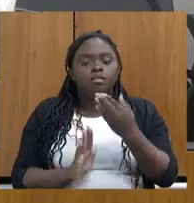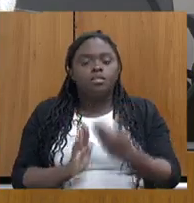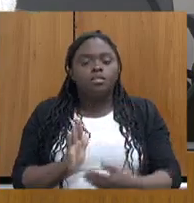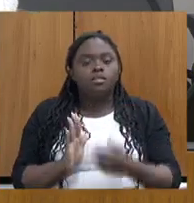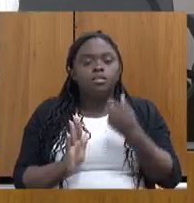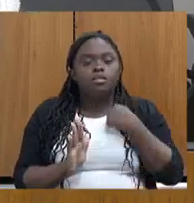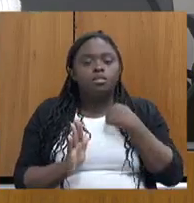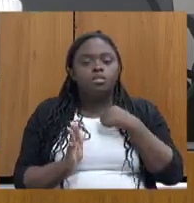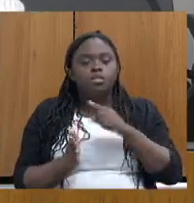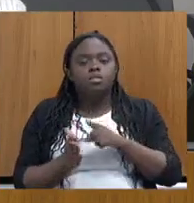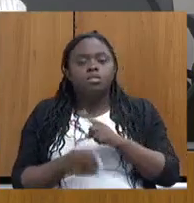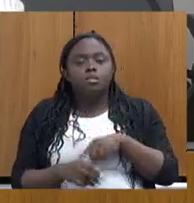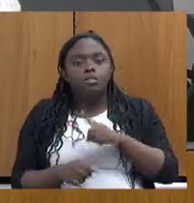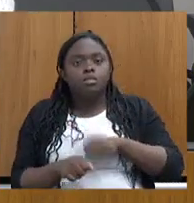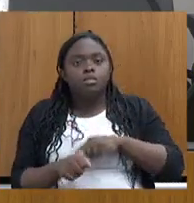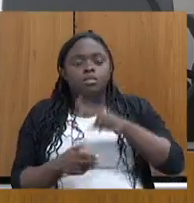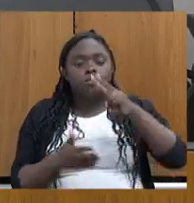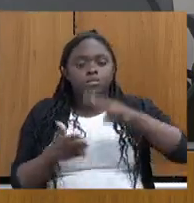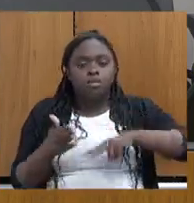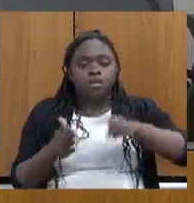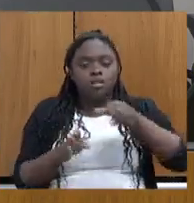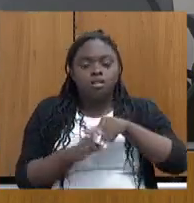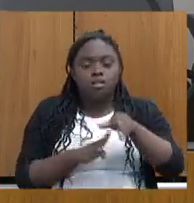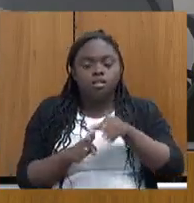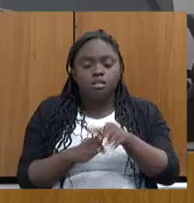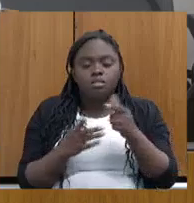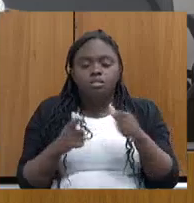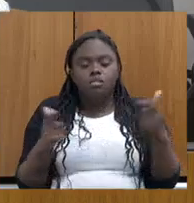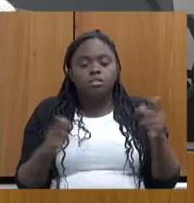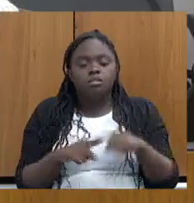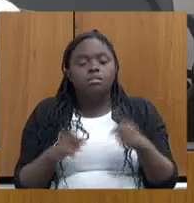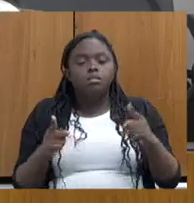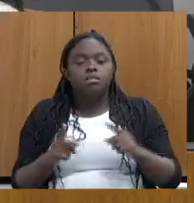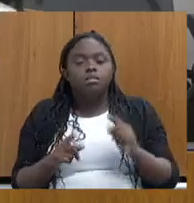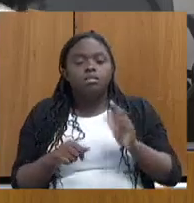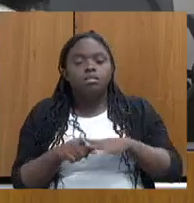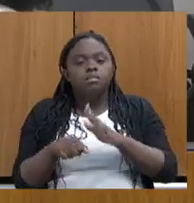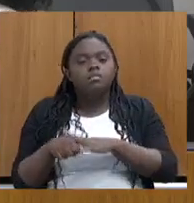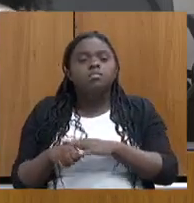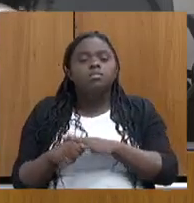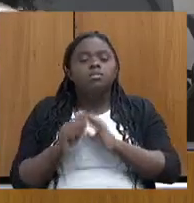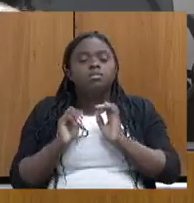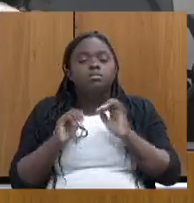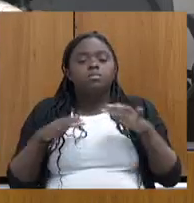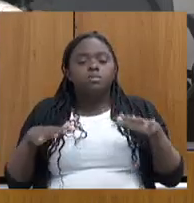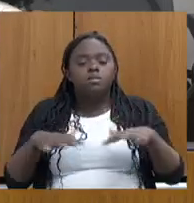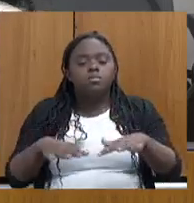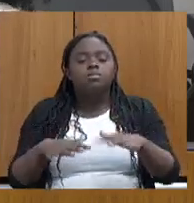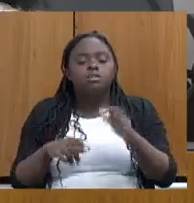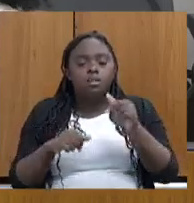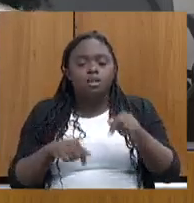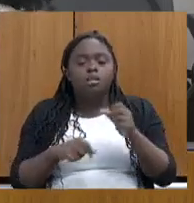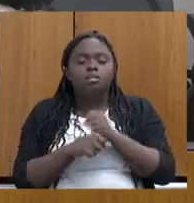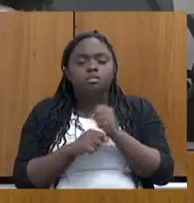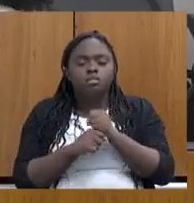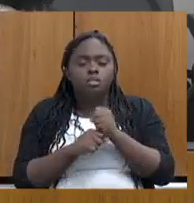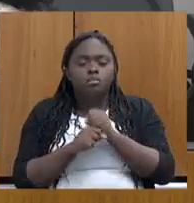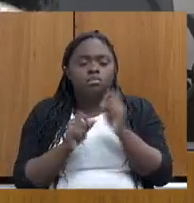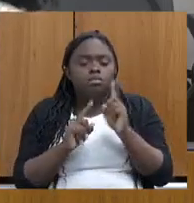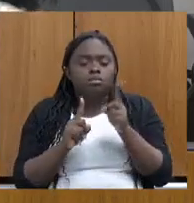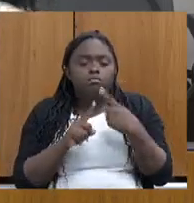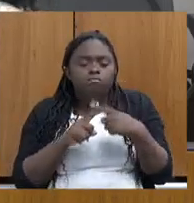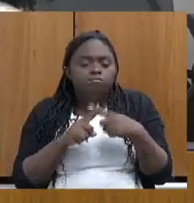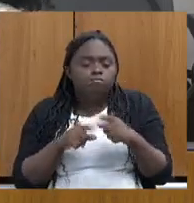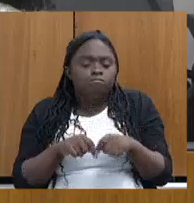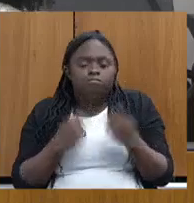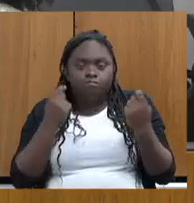eu estou sem tempo aqui para ler as recomendações, mas nós vamos fazer uma audiência, esse ano não foi possível, só para discutir,